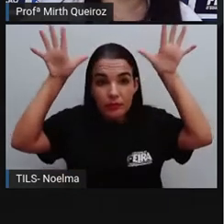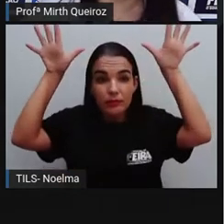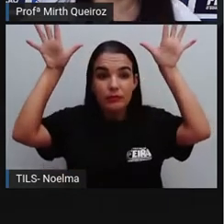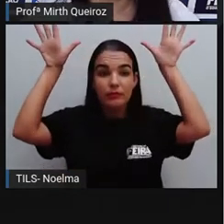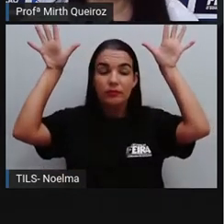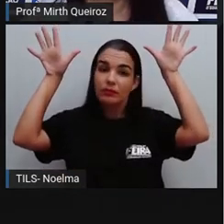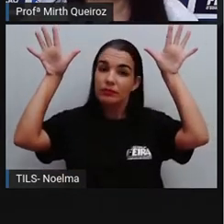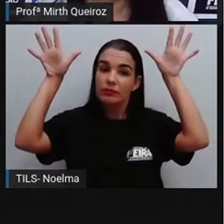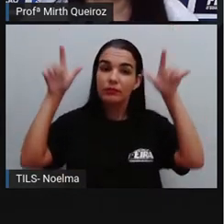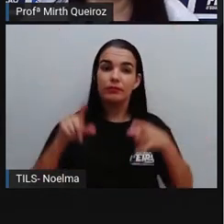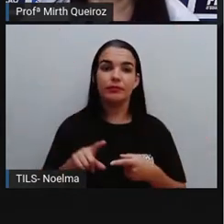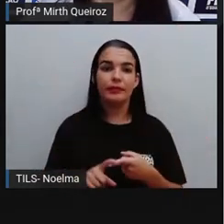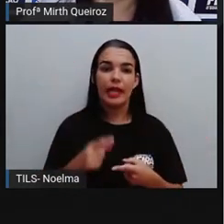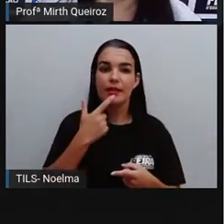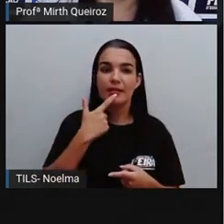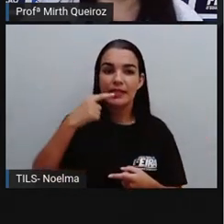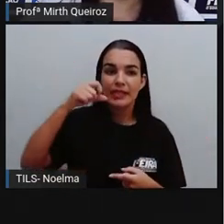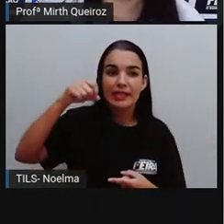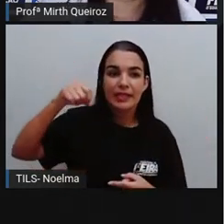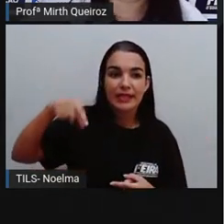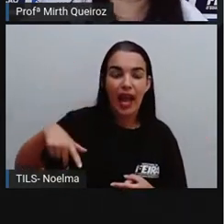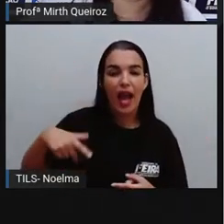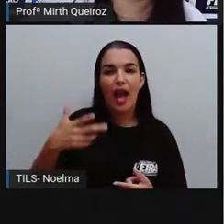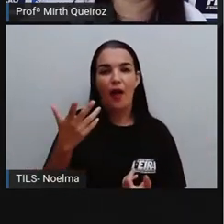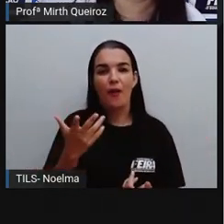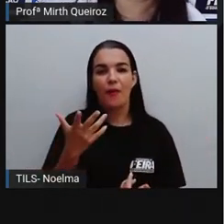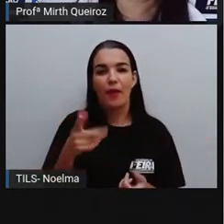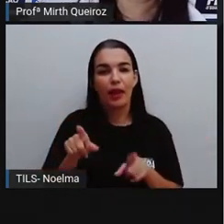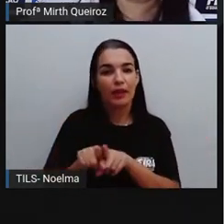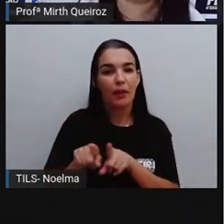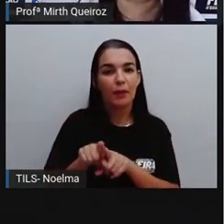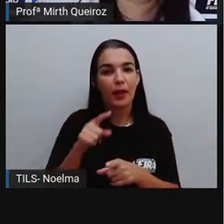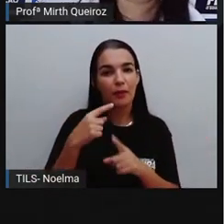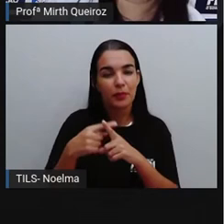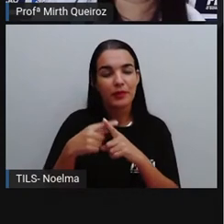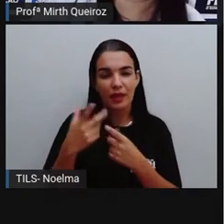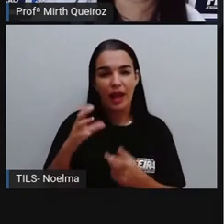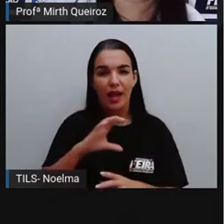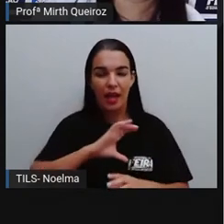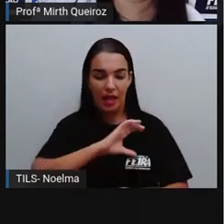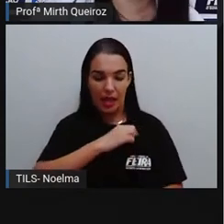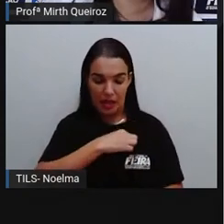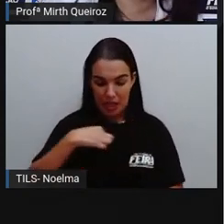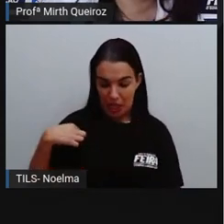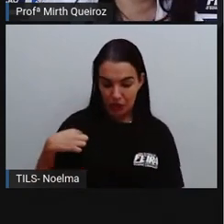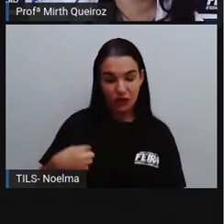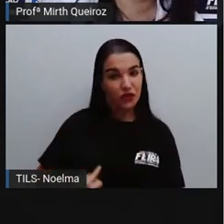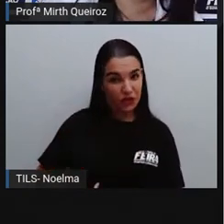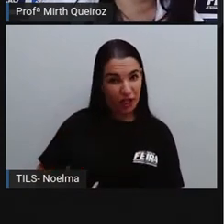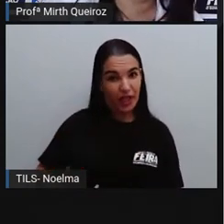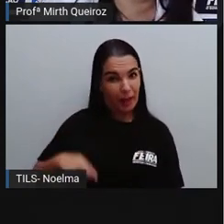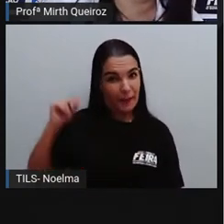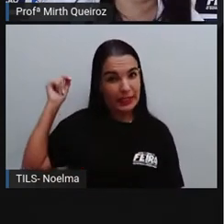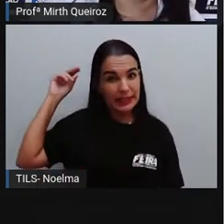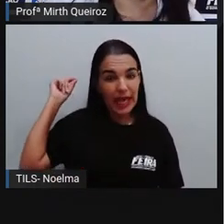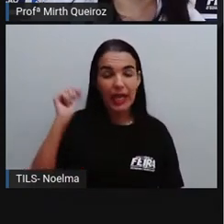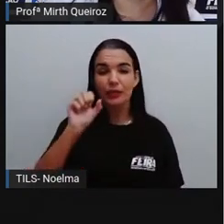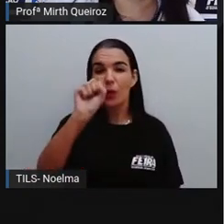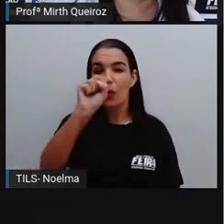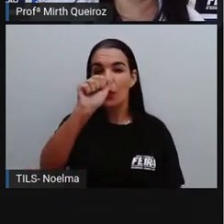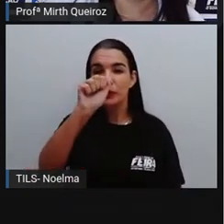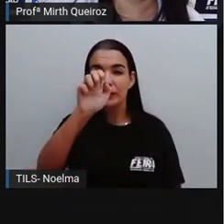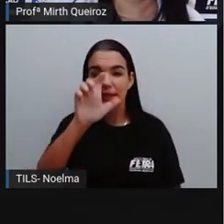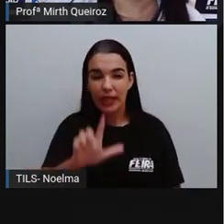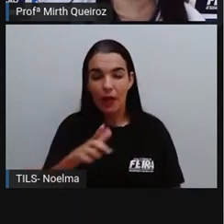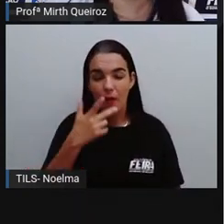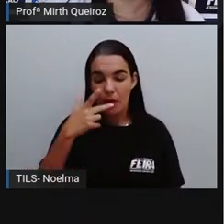sal na China, né? E graças a esse sal, que era utilizado como moeda de troca na